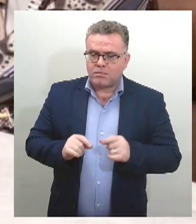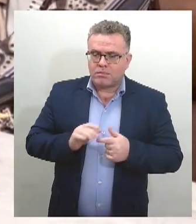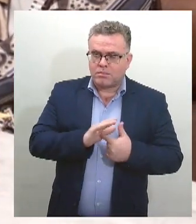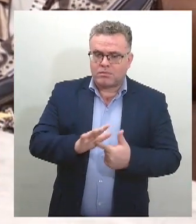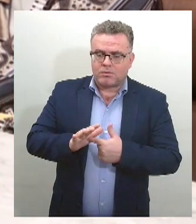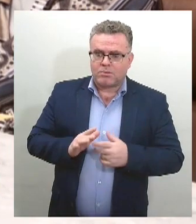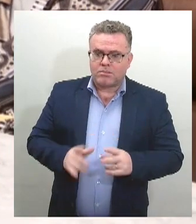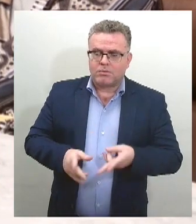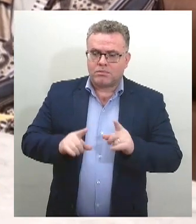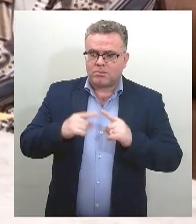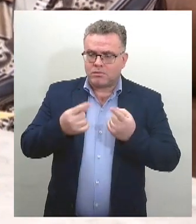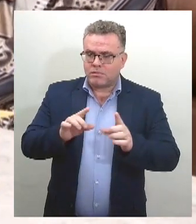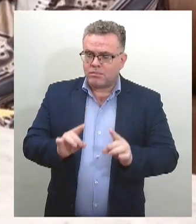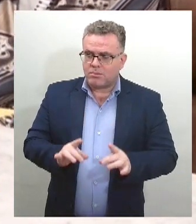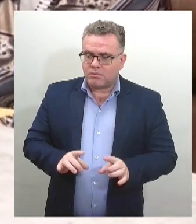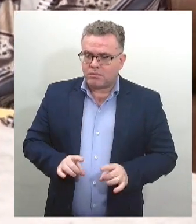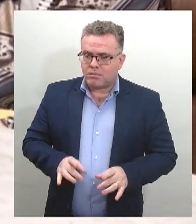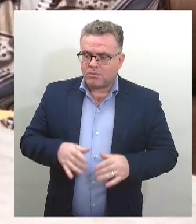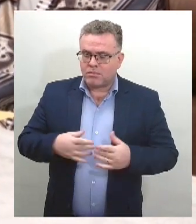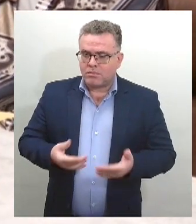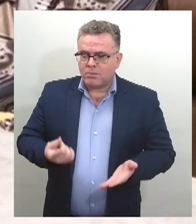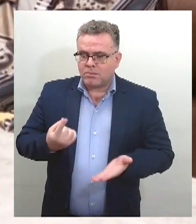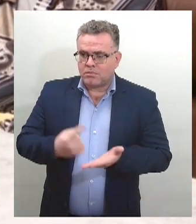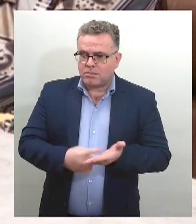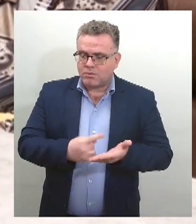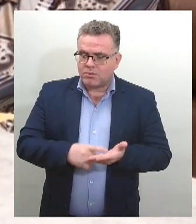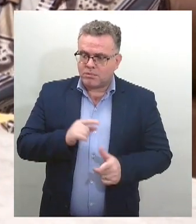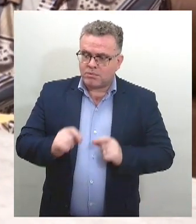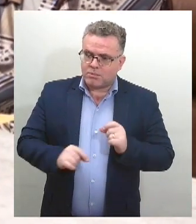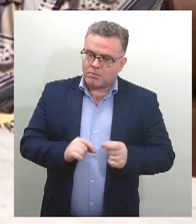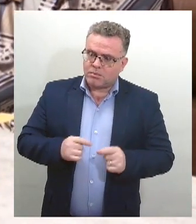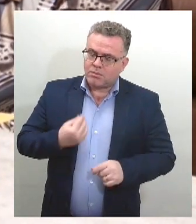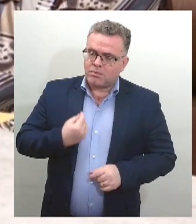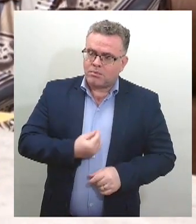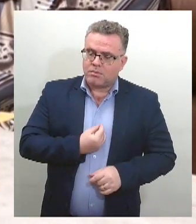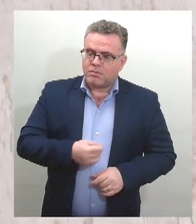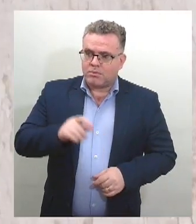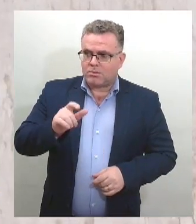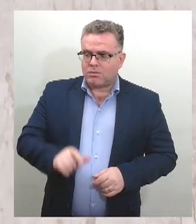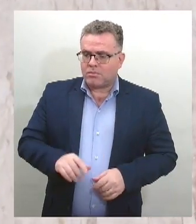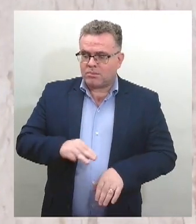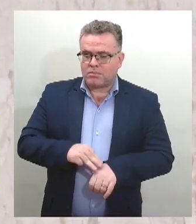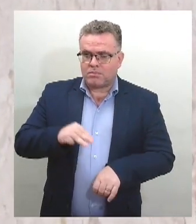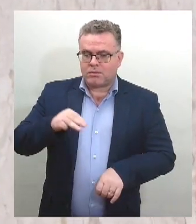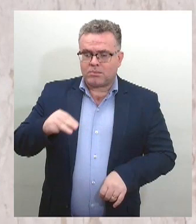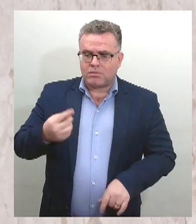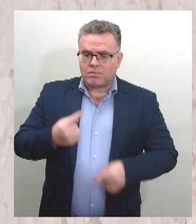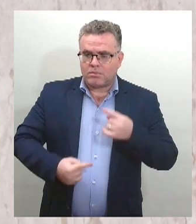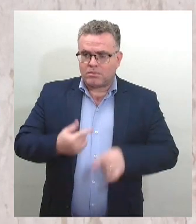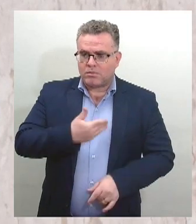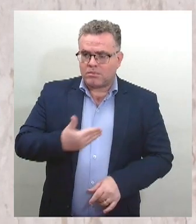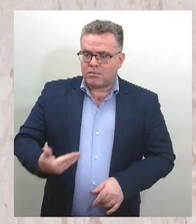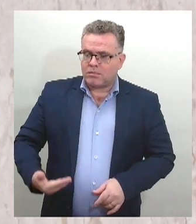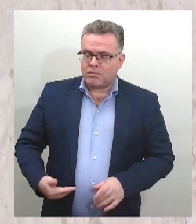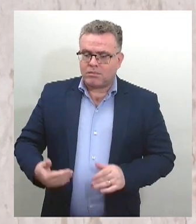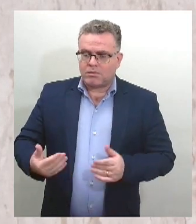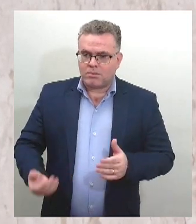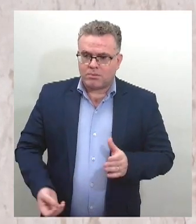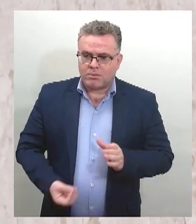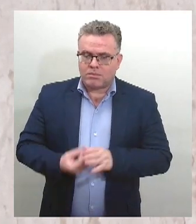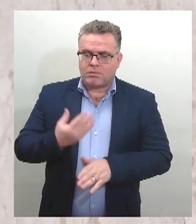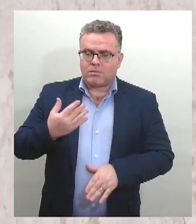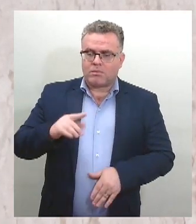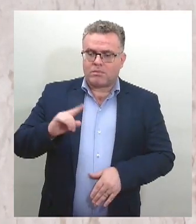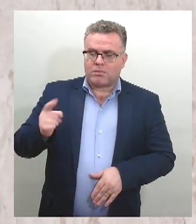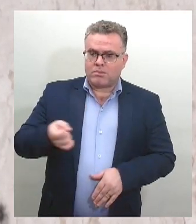que contou com a participação do mestre em Políticas Públicas em Saúde e fundador e ex-presidente da União